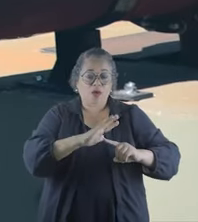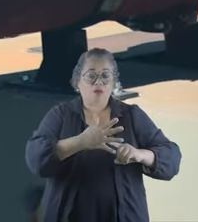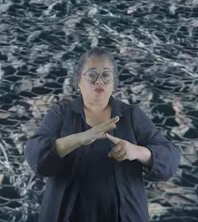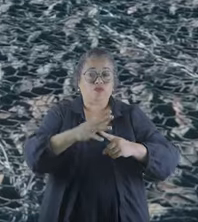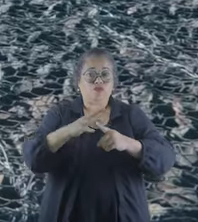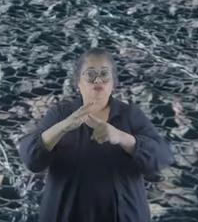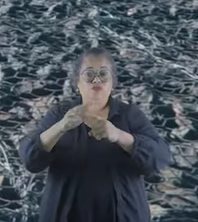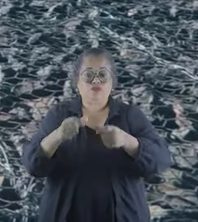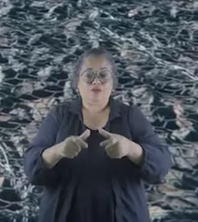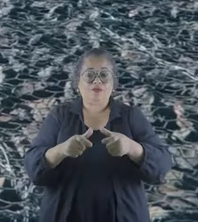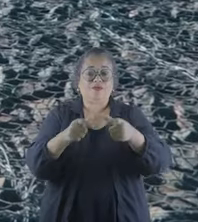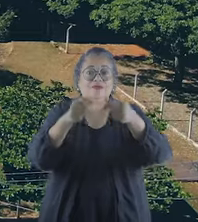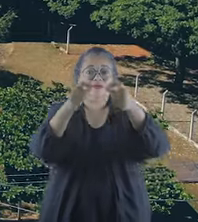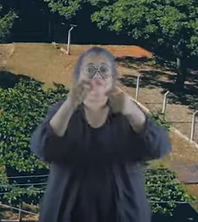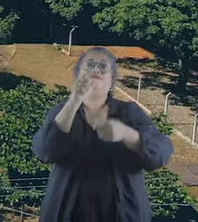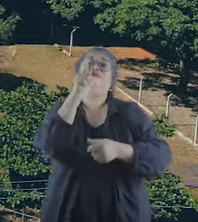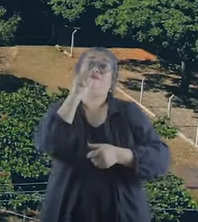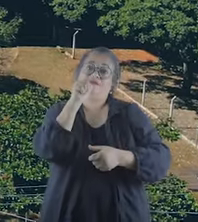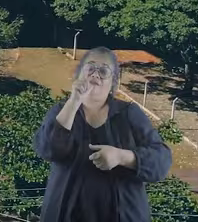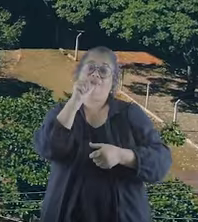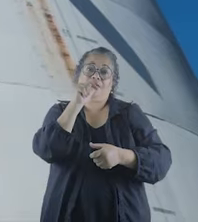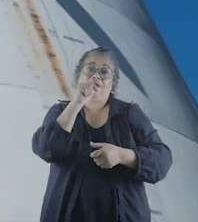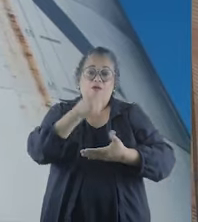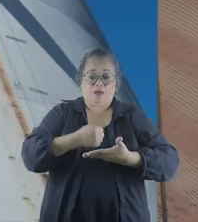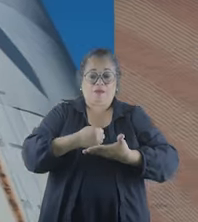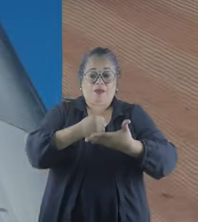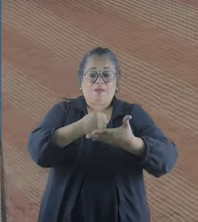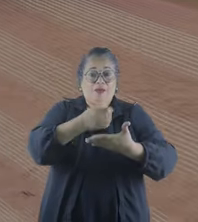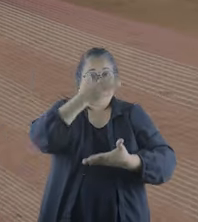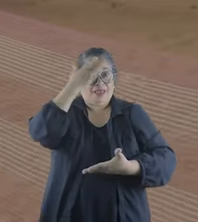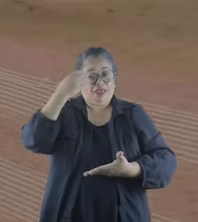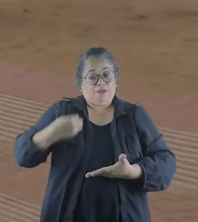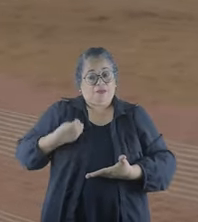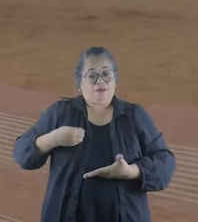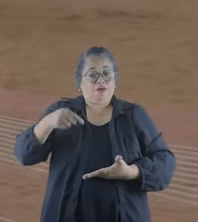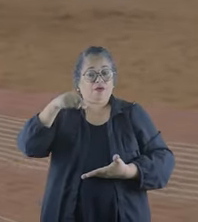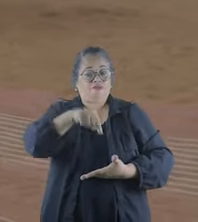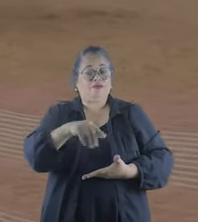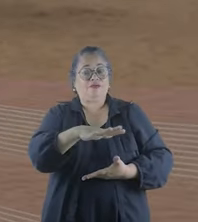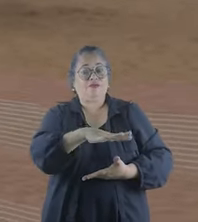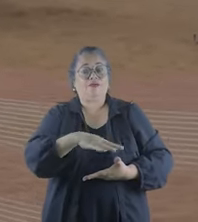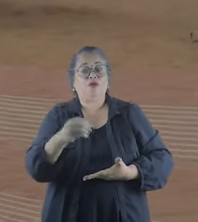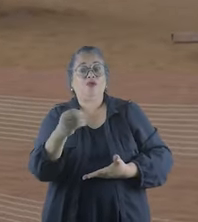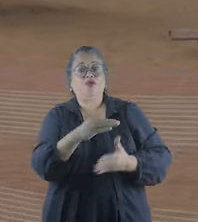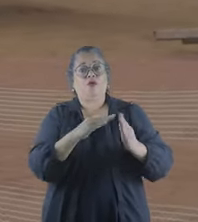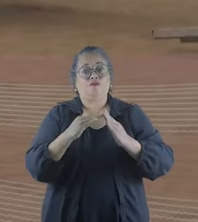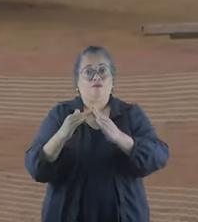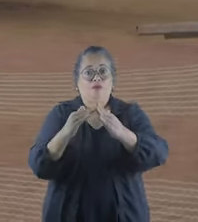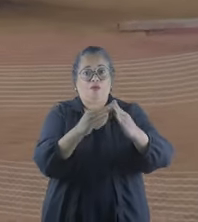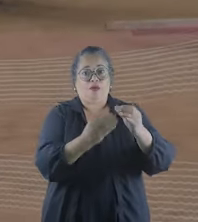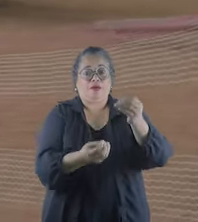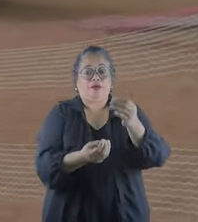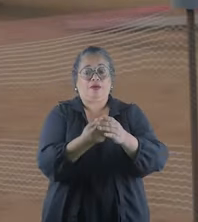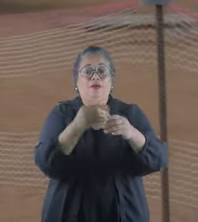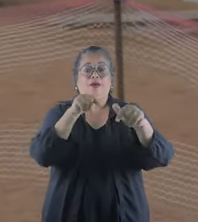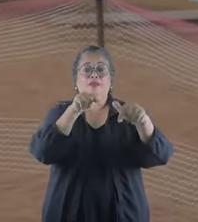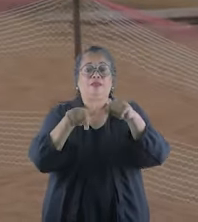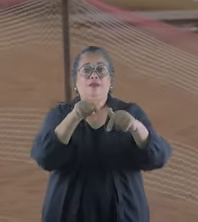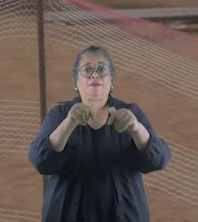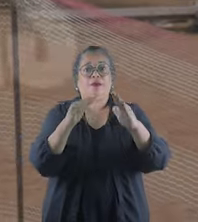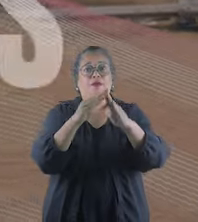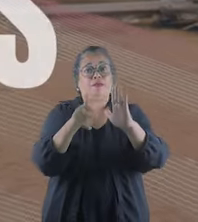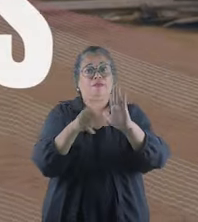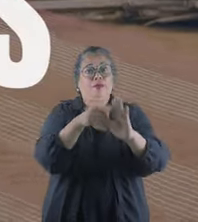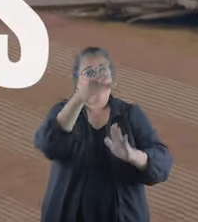esgoto com a construção de elevatórias e reservatórios de água pra atender quem já mora aqui e os novos bairros, que vão